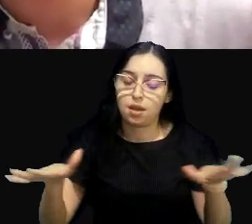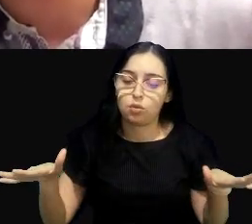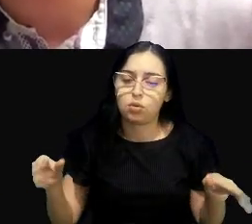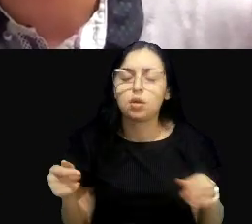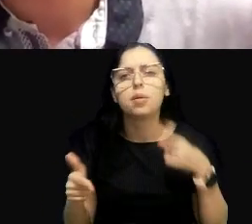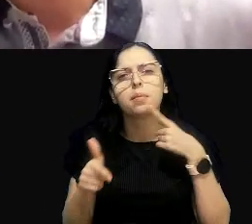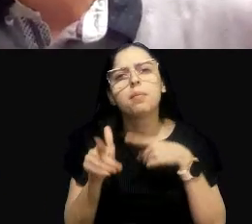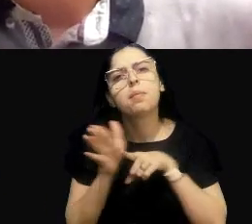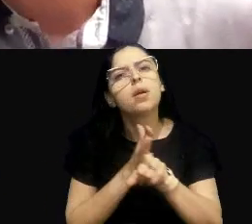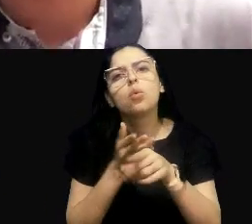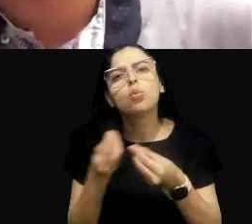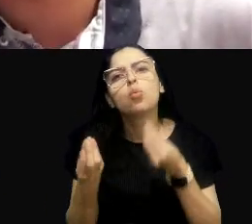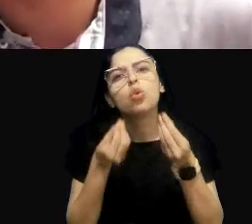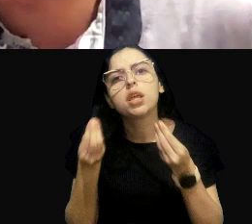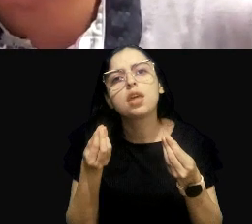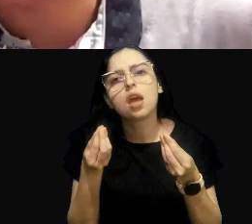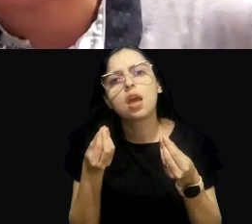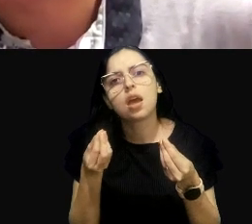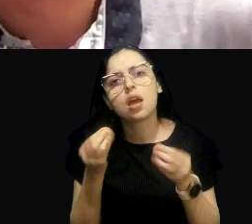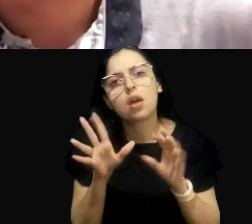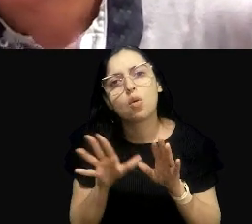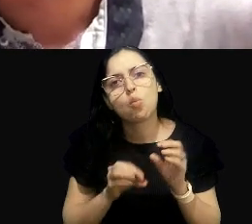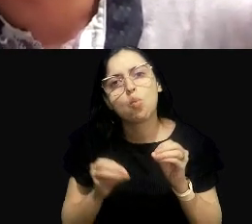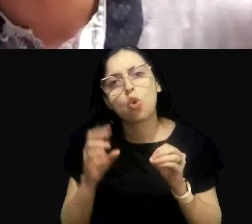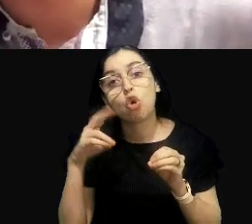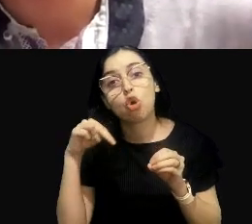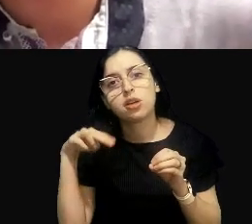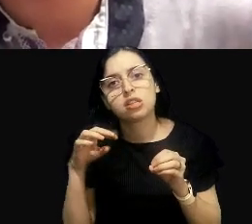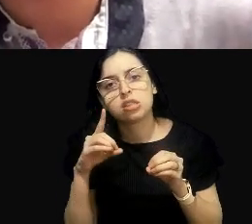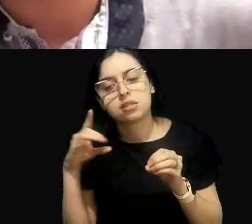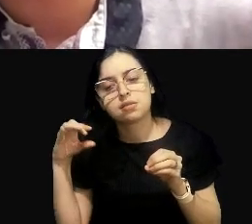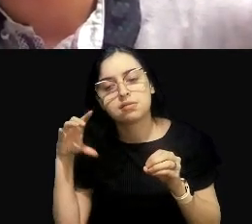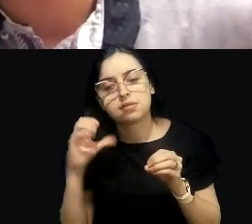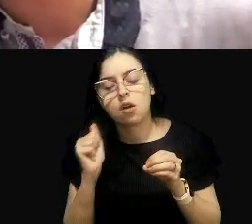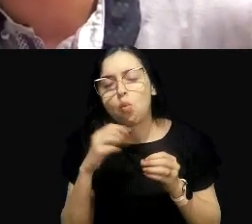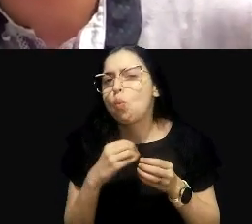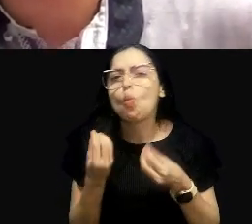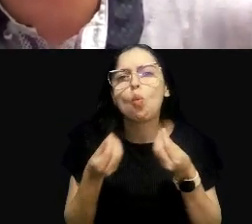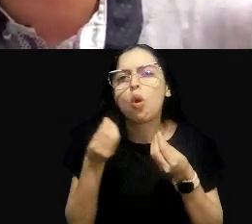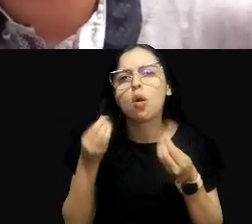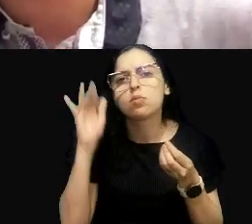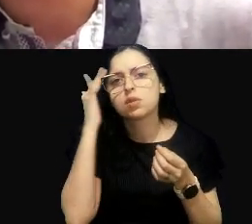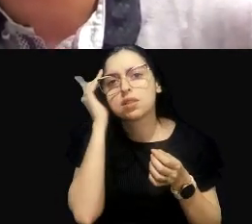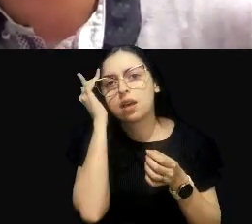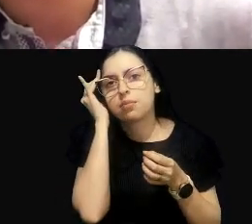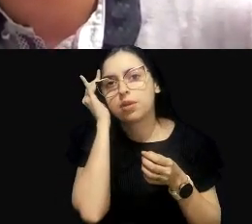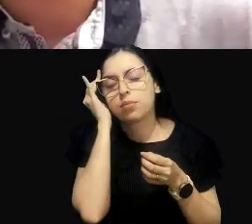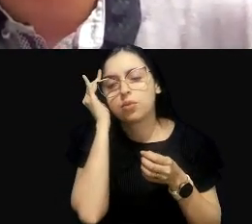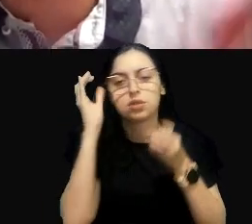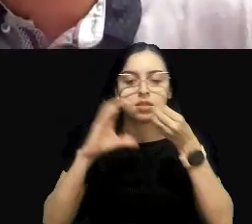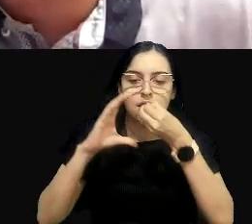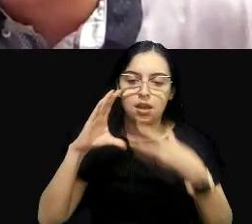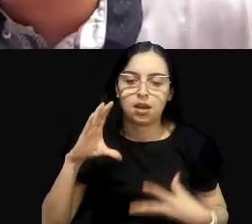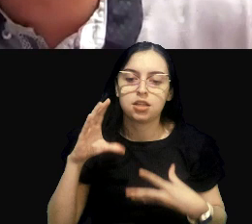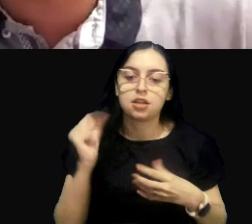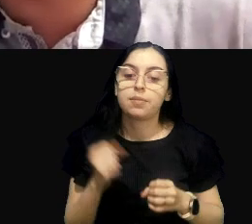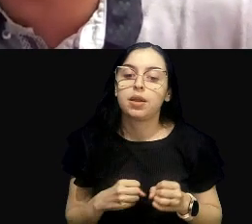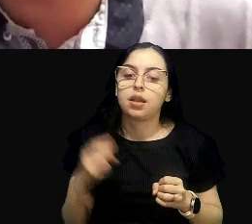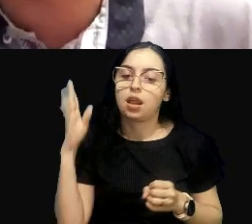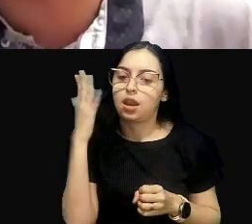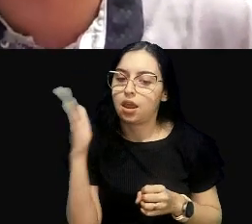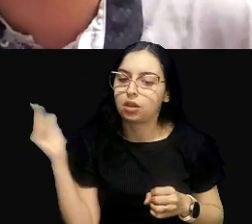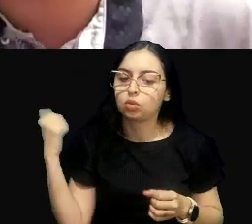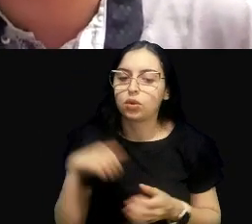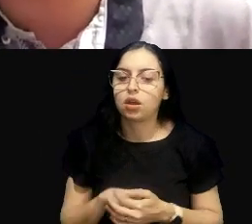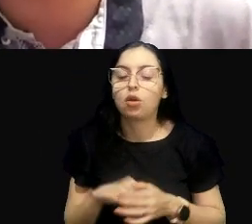pergunto para vocês, o que é essa condição natural? Como a gente sabe qual que deve ser a característica natural na ausência de